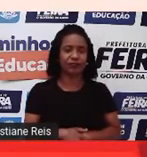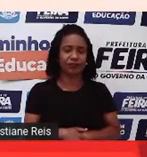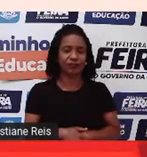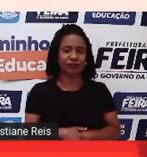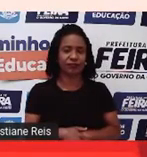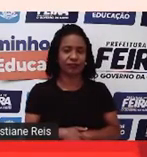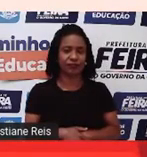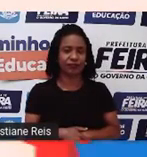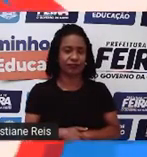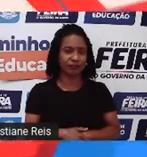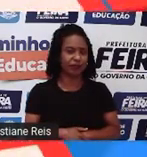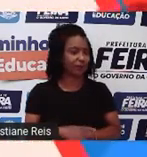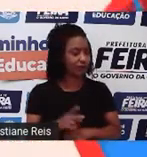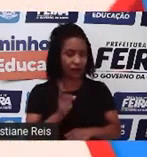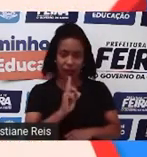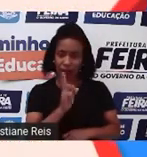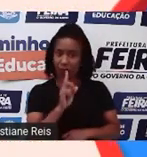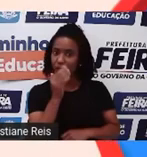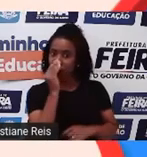Não, ignorar, não.